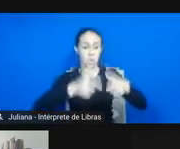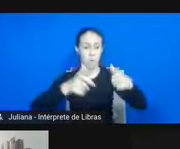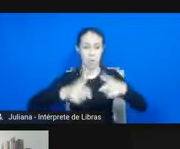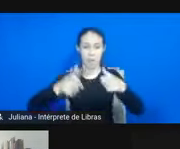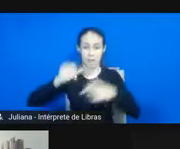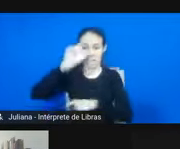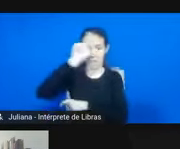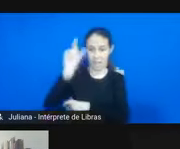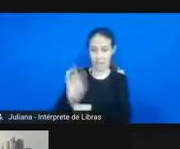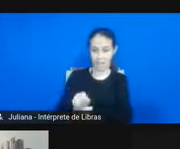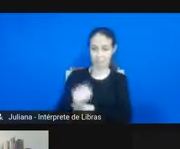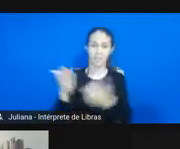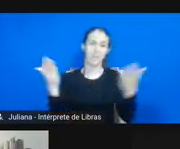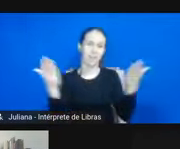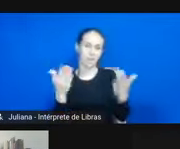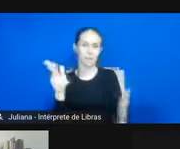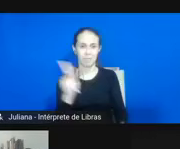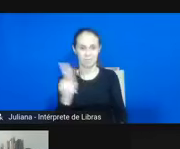sua, professora Ana.